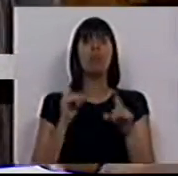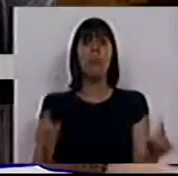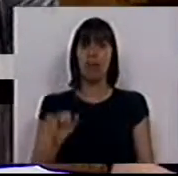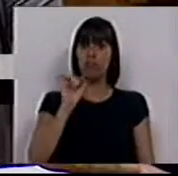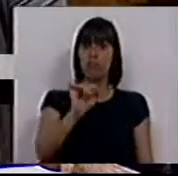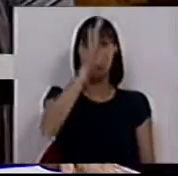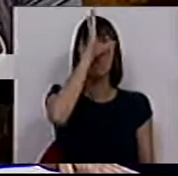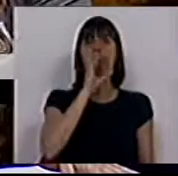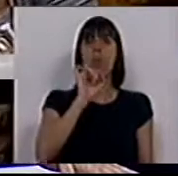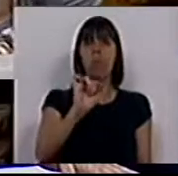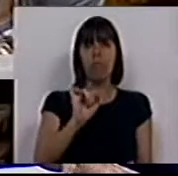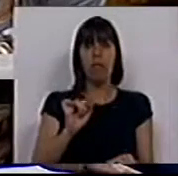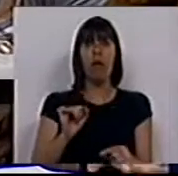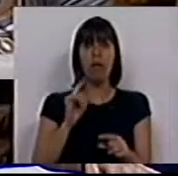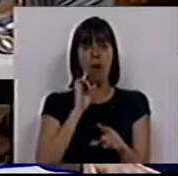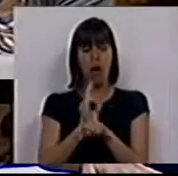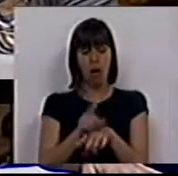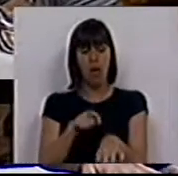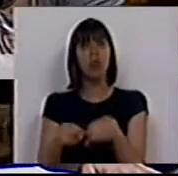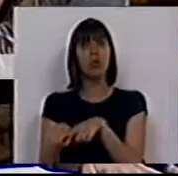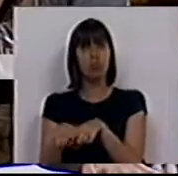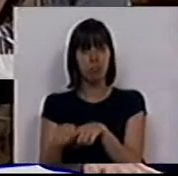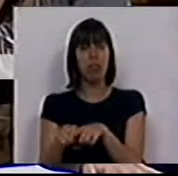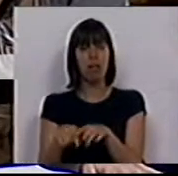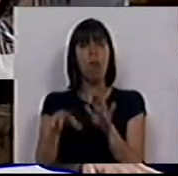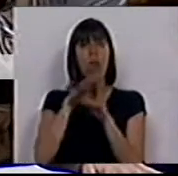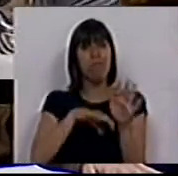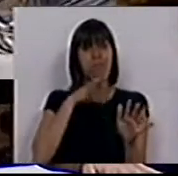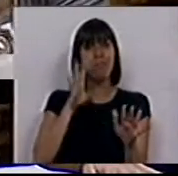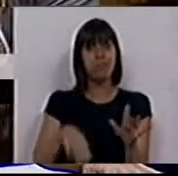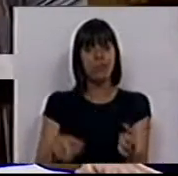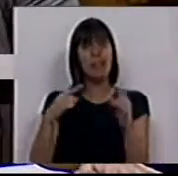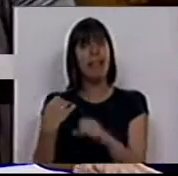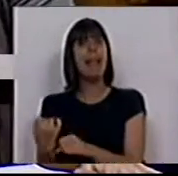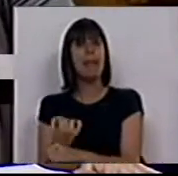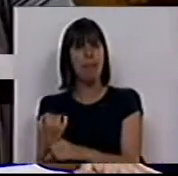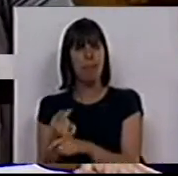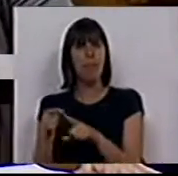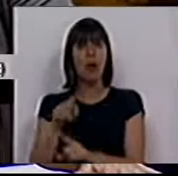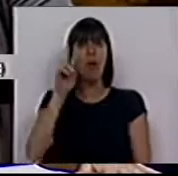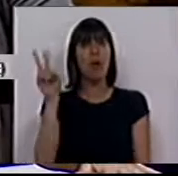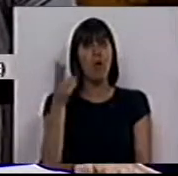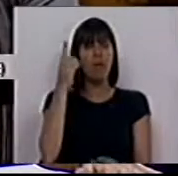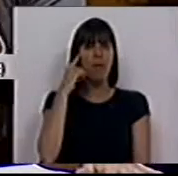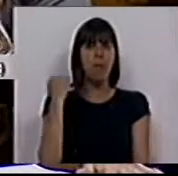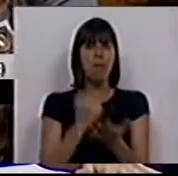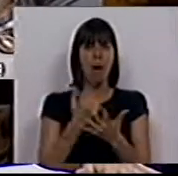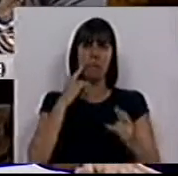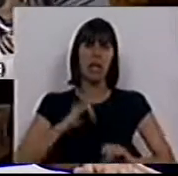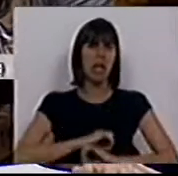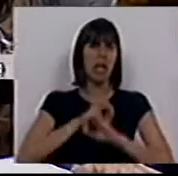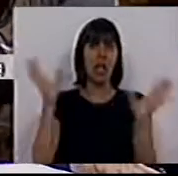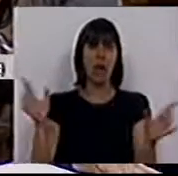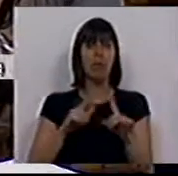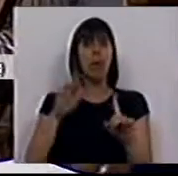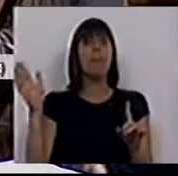o seu Governo tem sobre as políticas de precariedade e de emprego duas marcas muito claras.